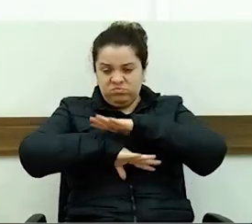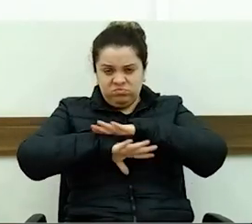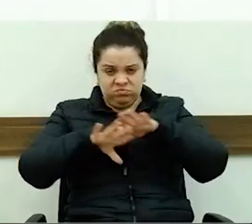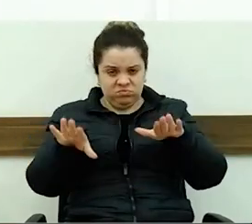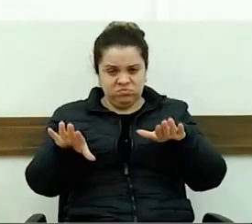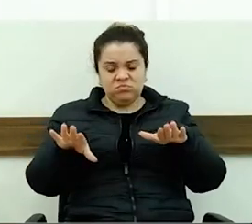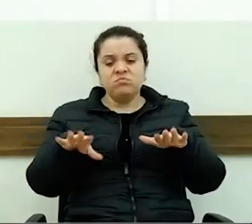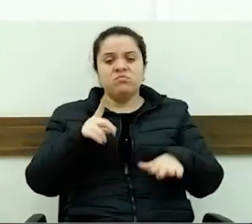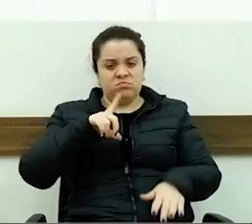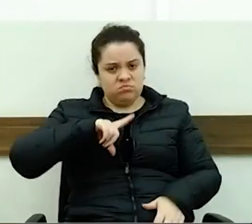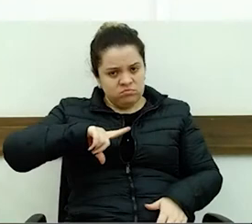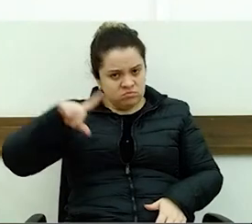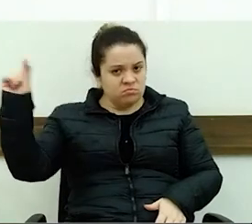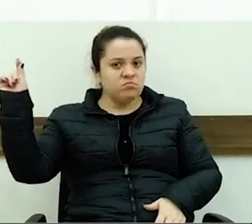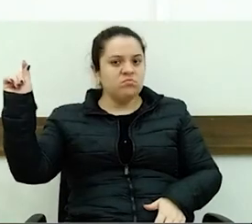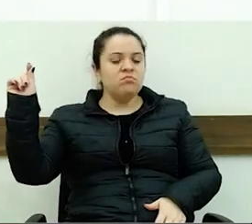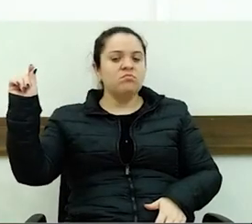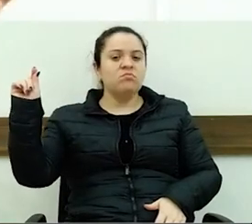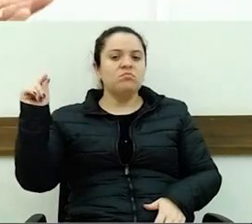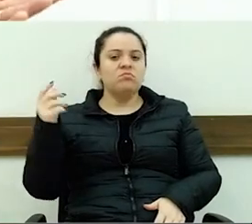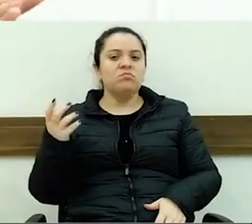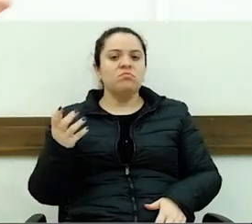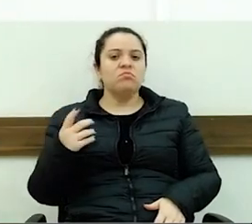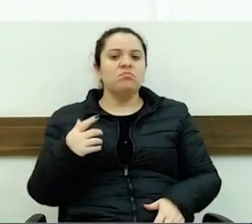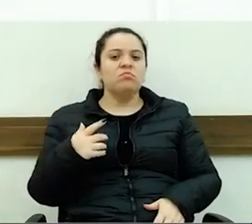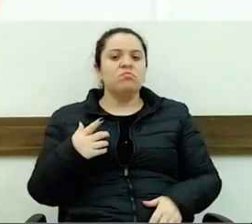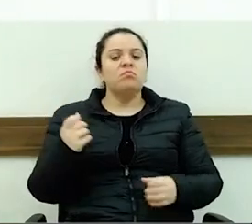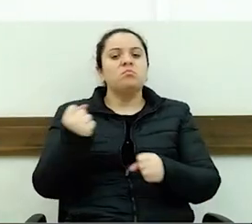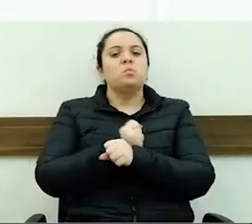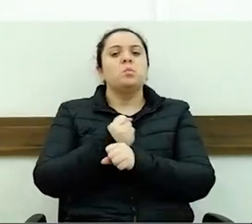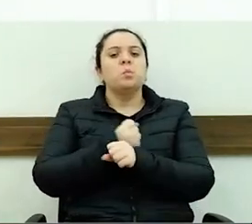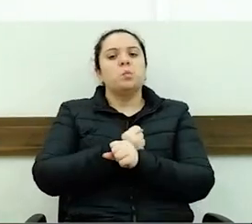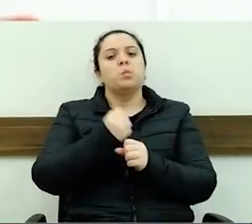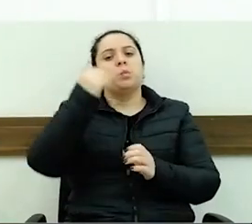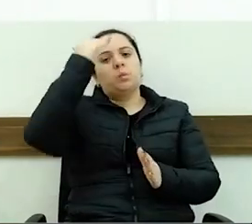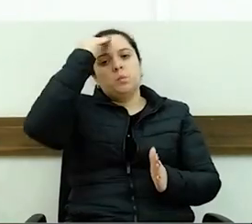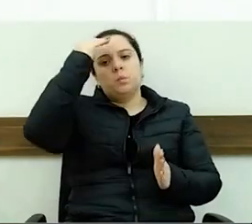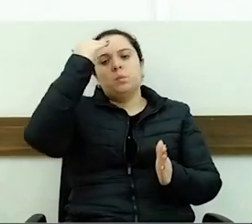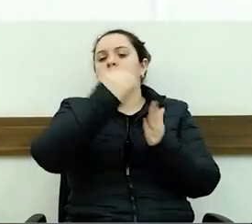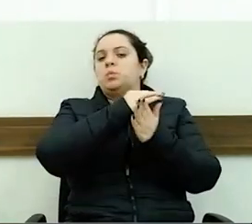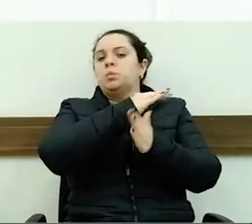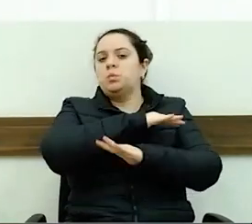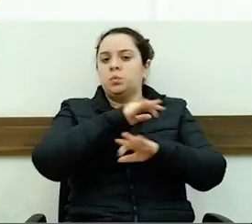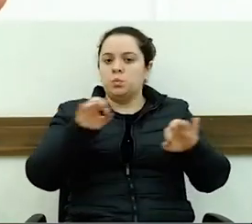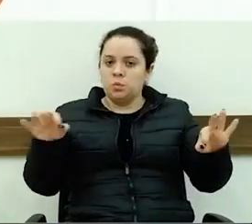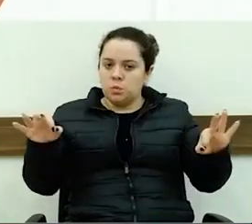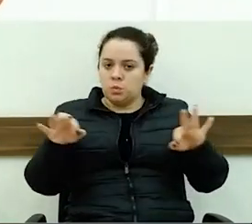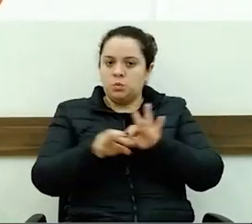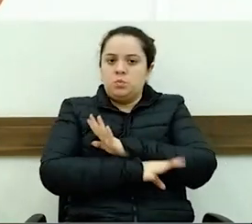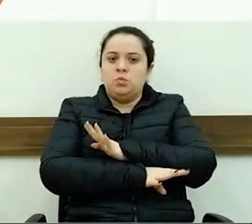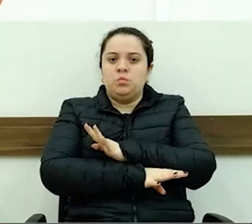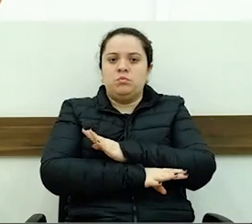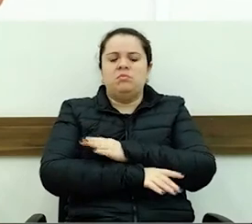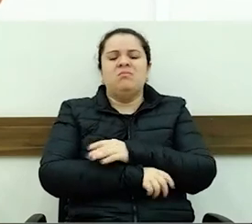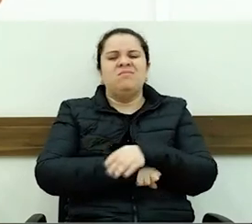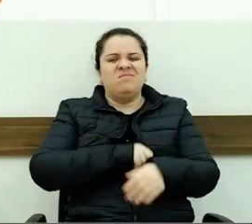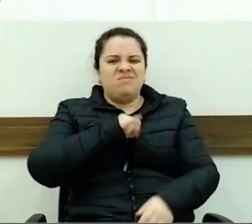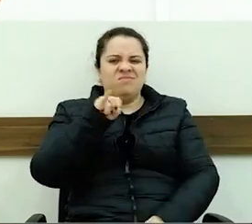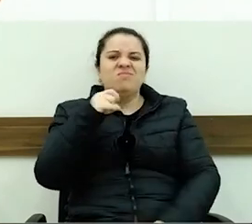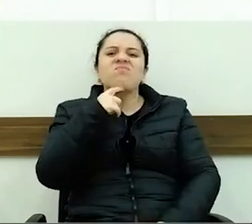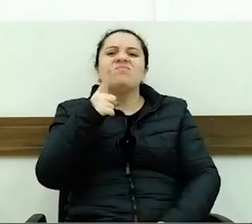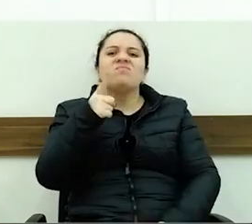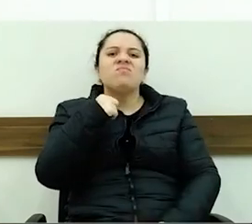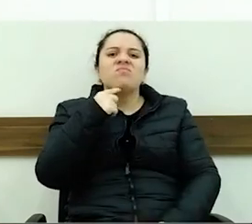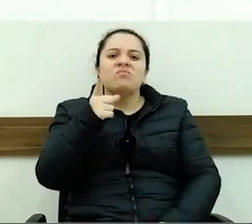Quero cumprir meu mandato, mas achar que não está funcionando, vamos sair. Ninguém é obrigado a ficar aqui. Nós somos eleitos,